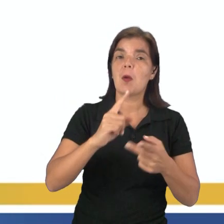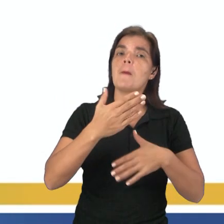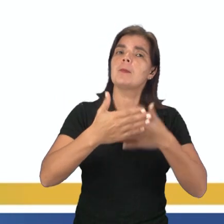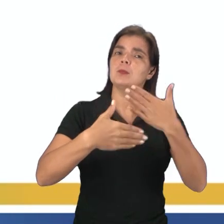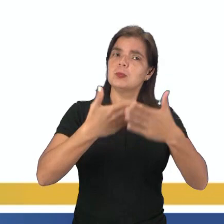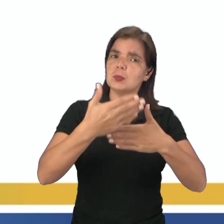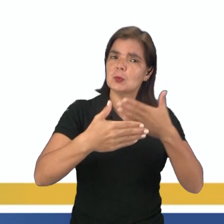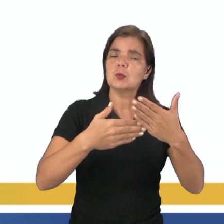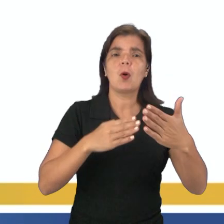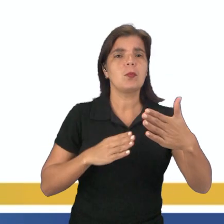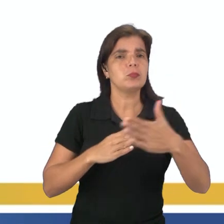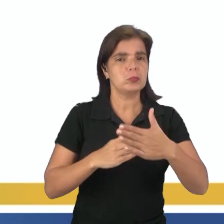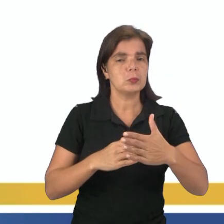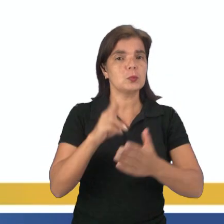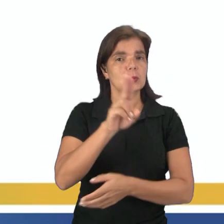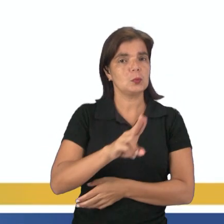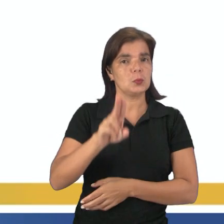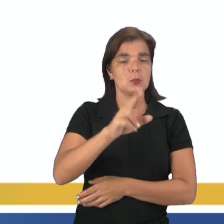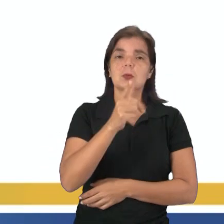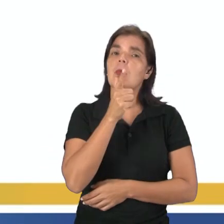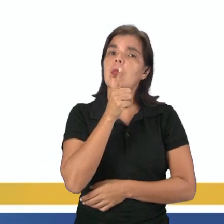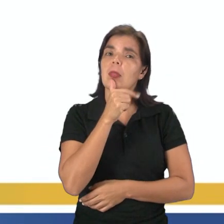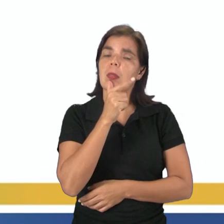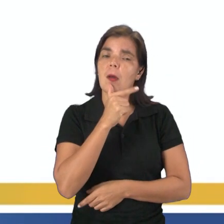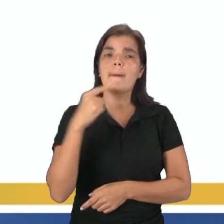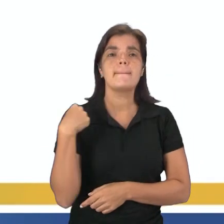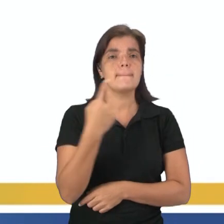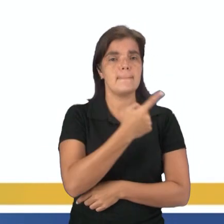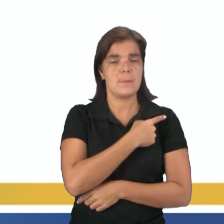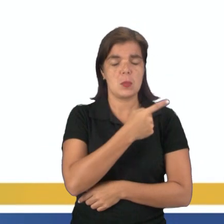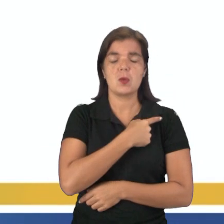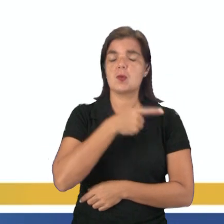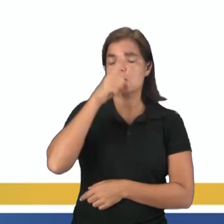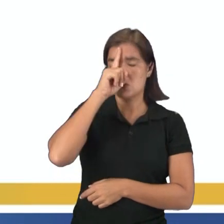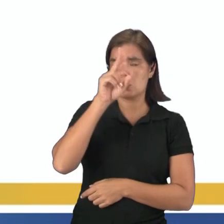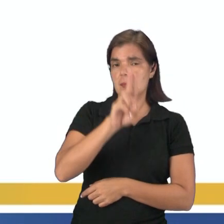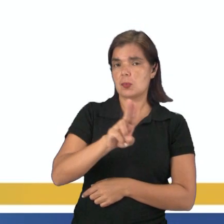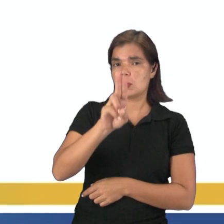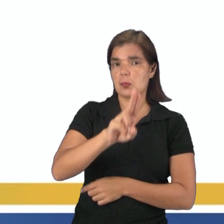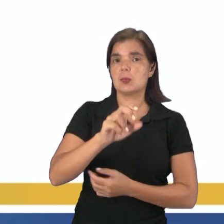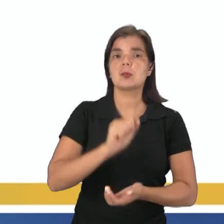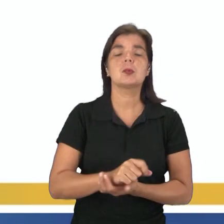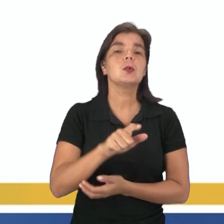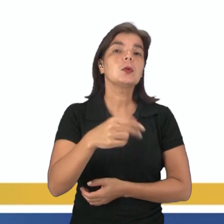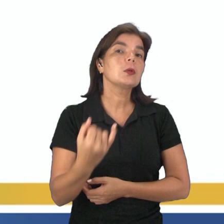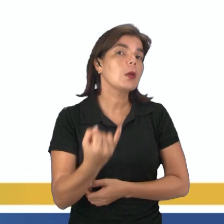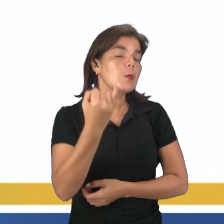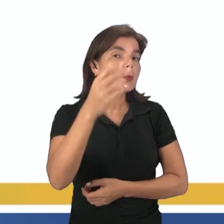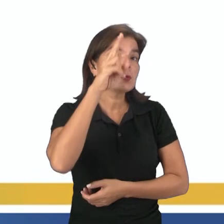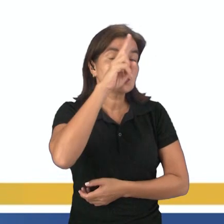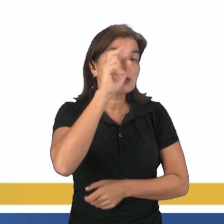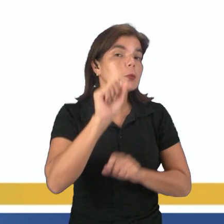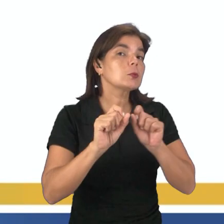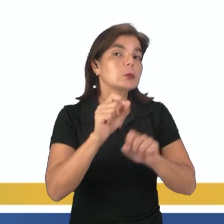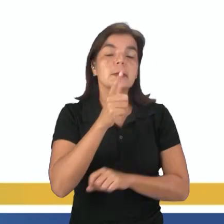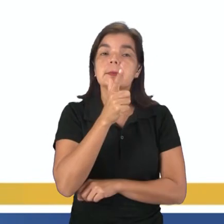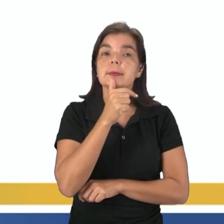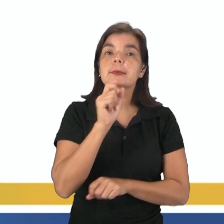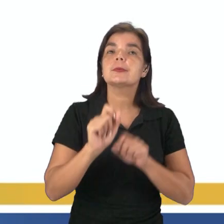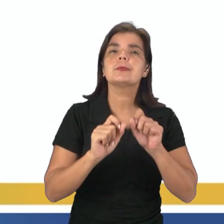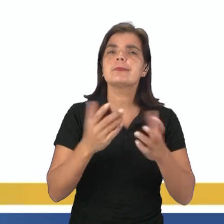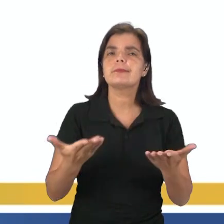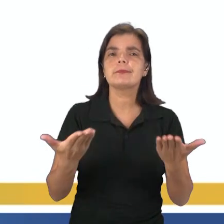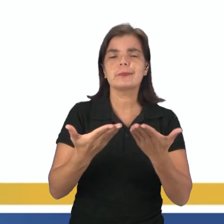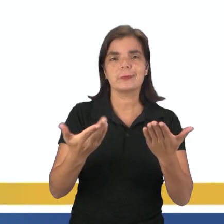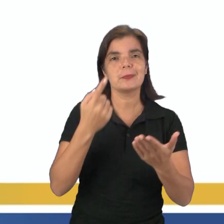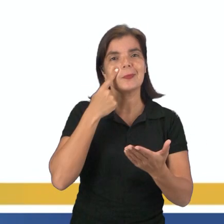vez mais ilimitado o uso dessa água para as nossas ações diárias. E aí, o que é importante a gente relembrar sobre essa aula? A gente